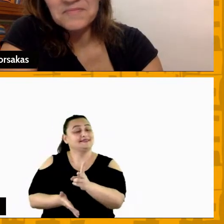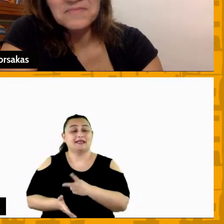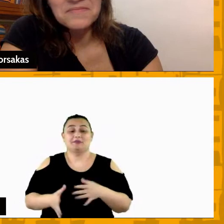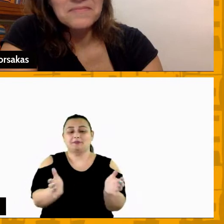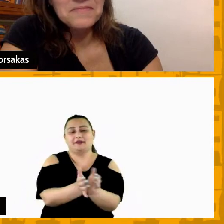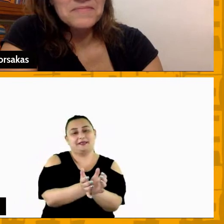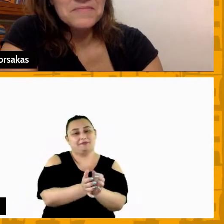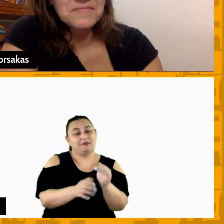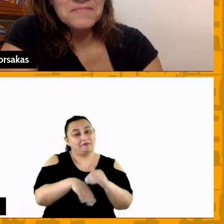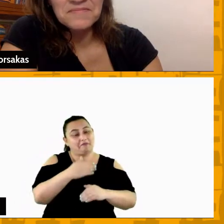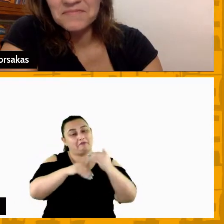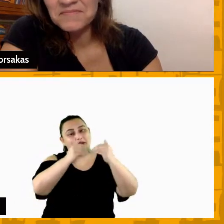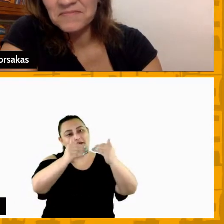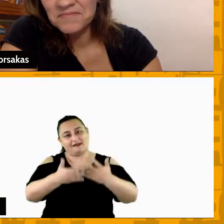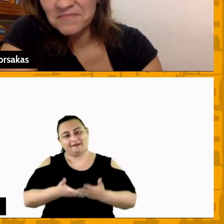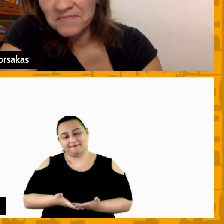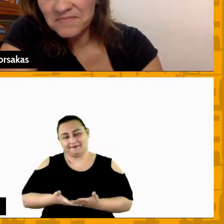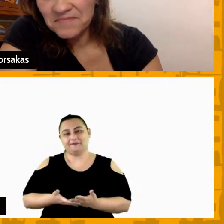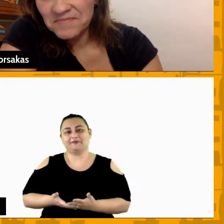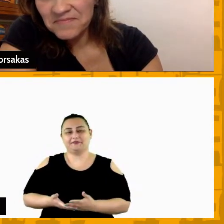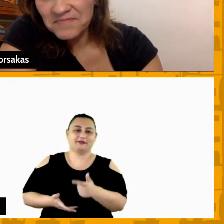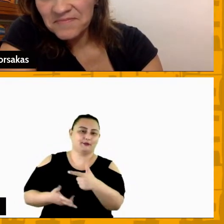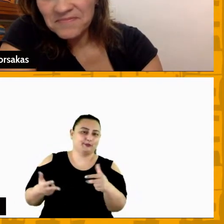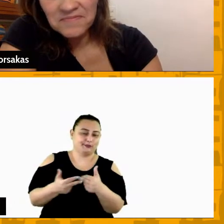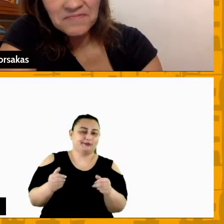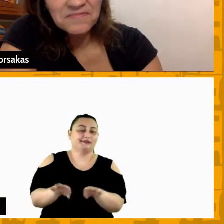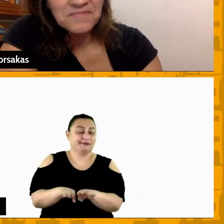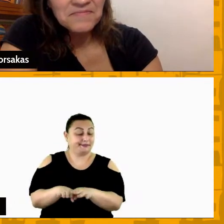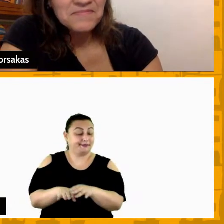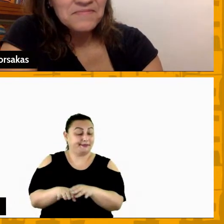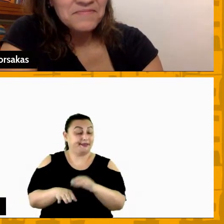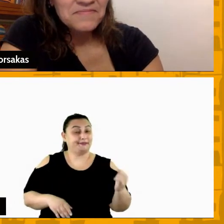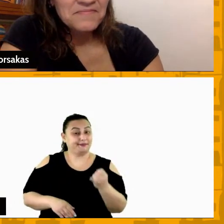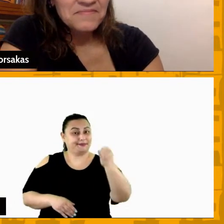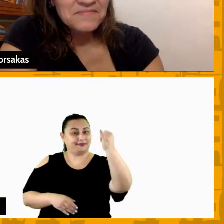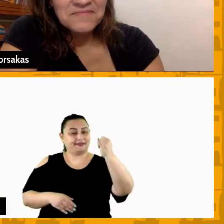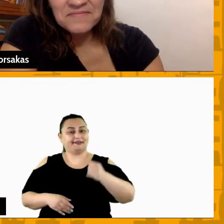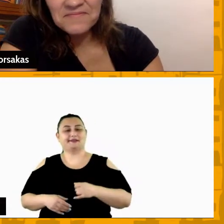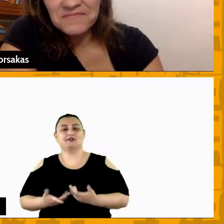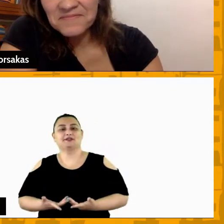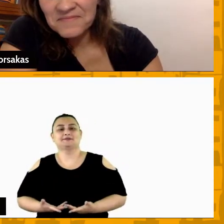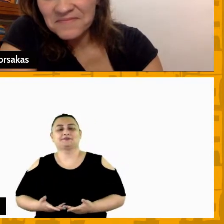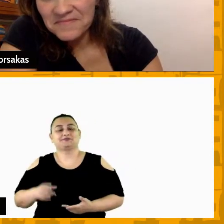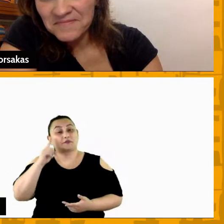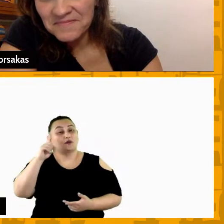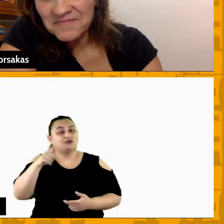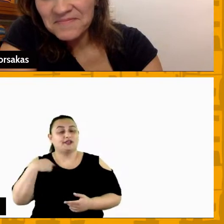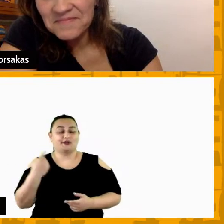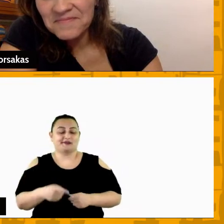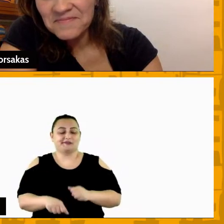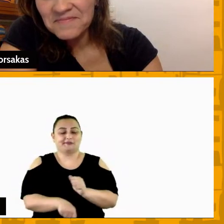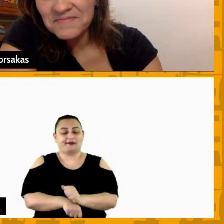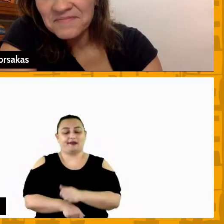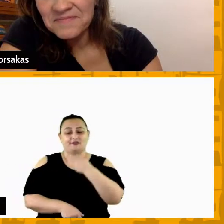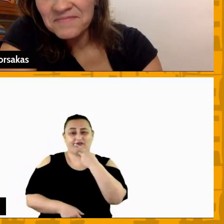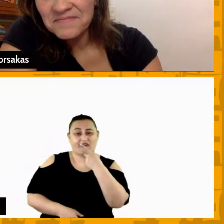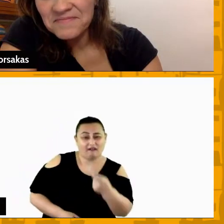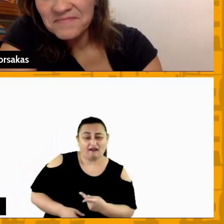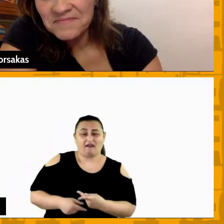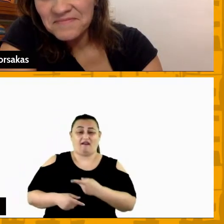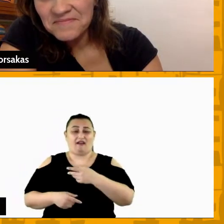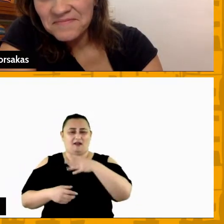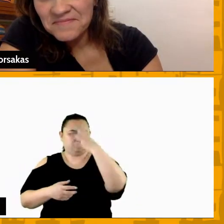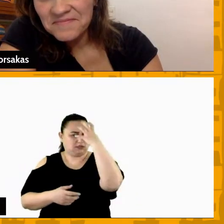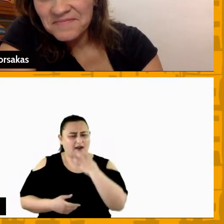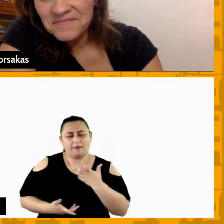equipe e é outra coisa que é importante o dia que a gente parar de cobrar de falar de dar dura